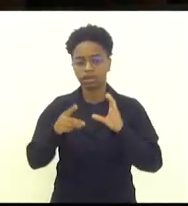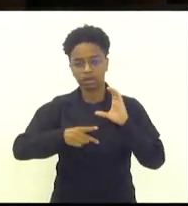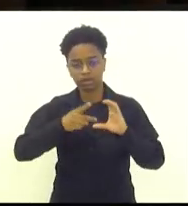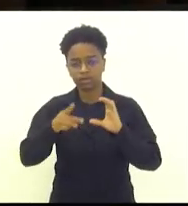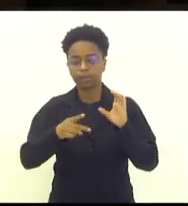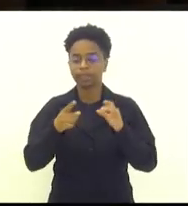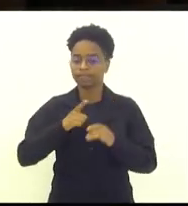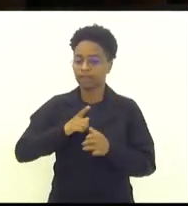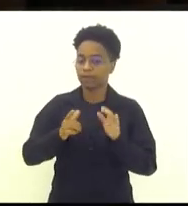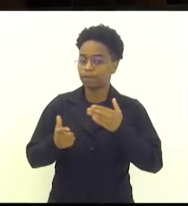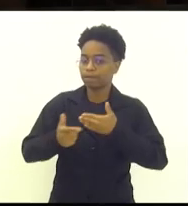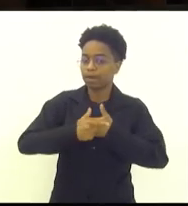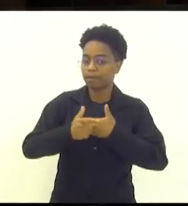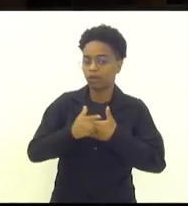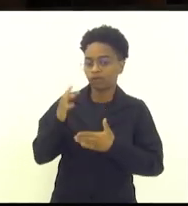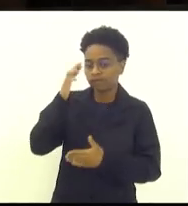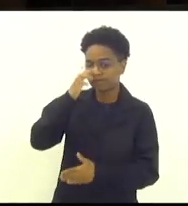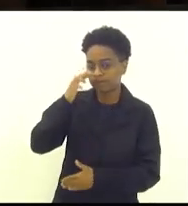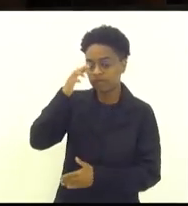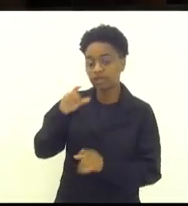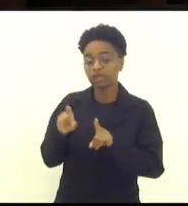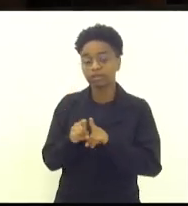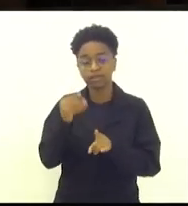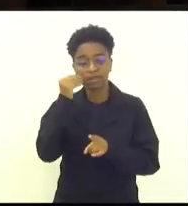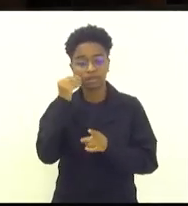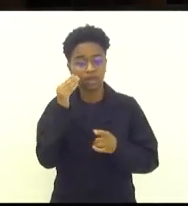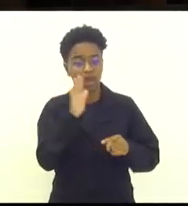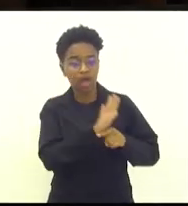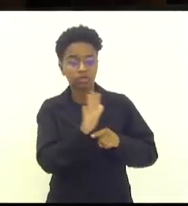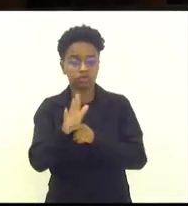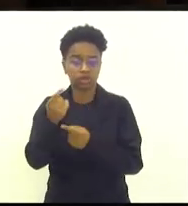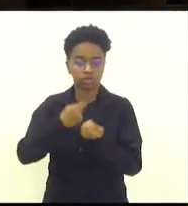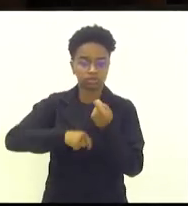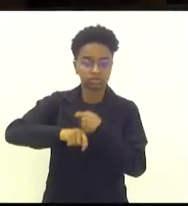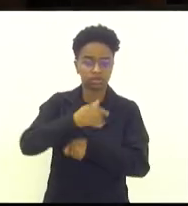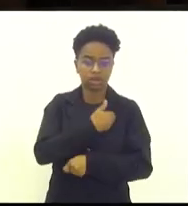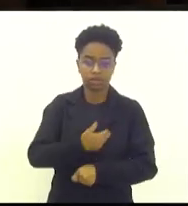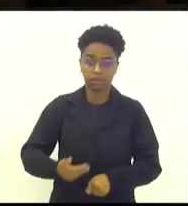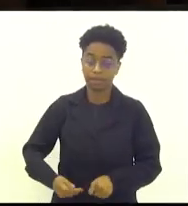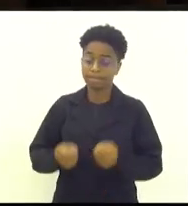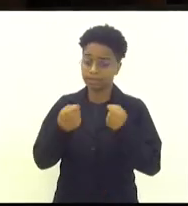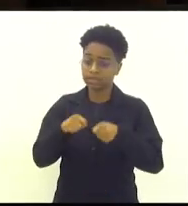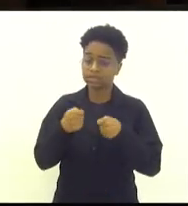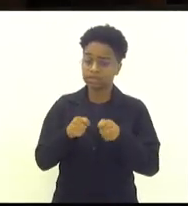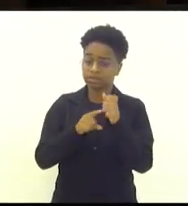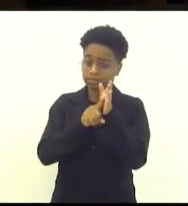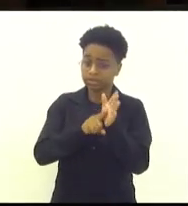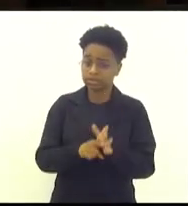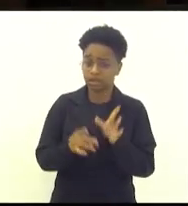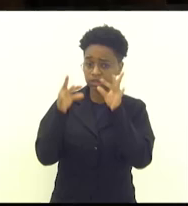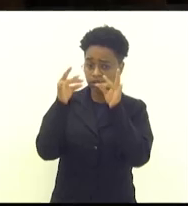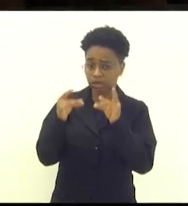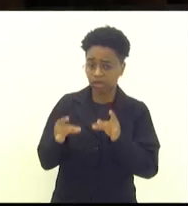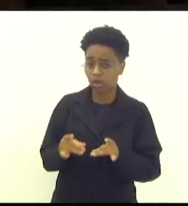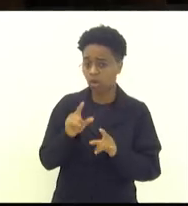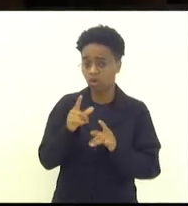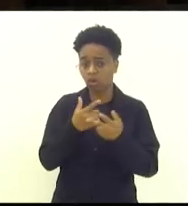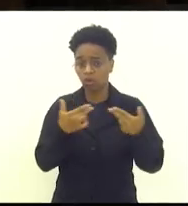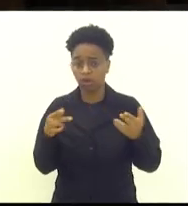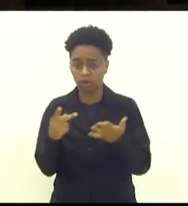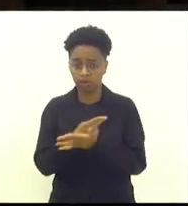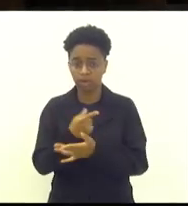de fiscalizador, até para auxiliar a administração pública, apure todos esses fatos que em 30 dias